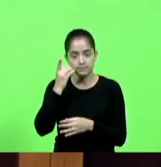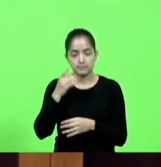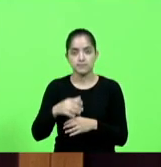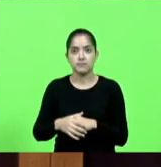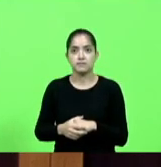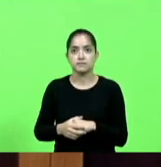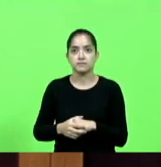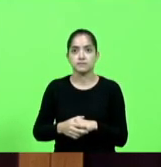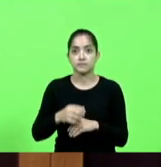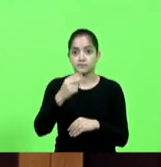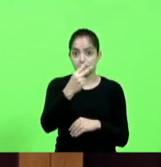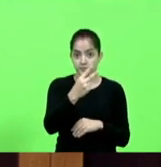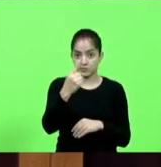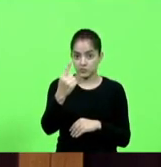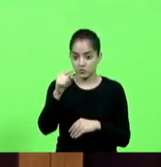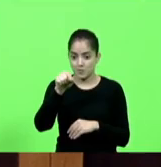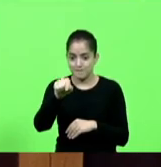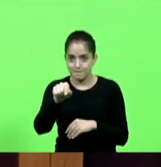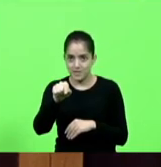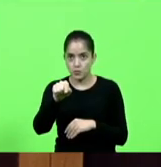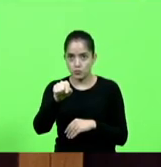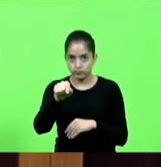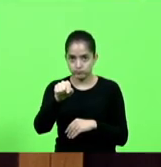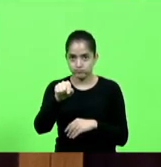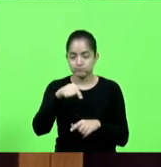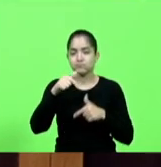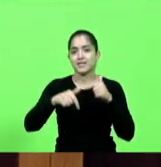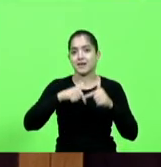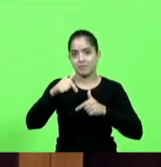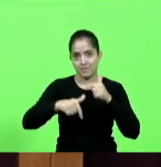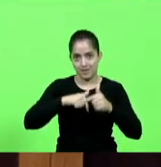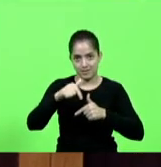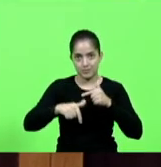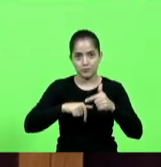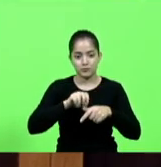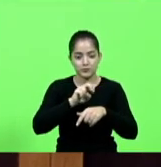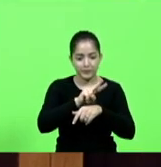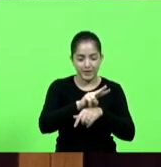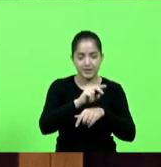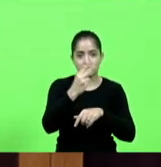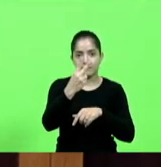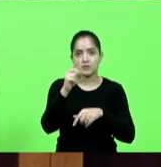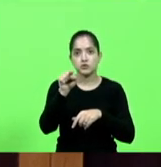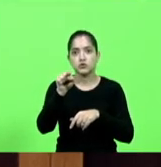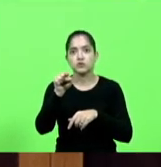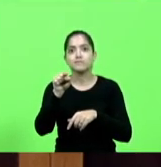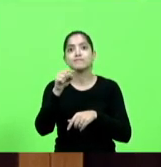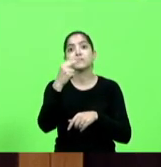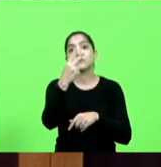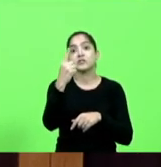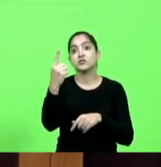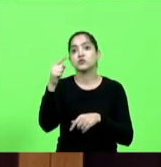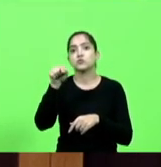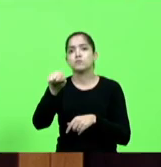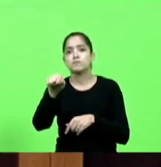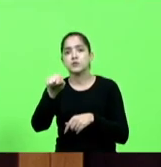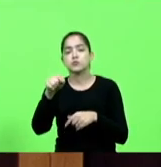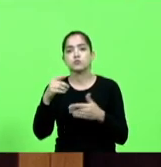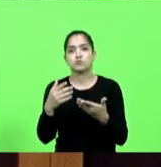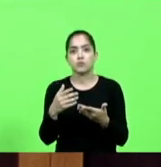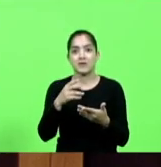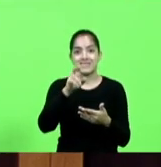21 mil empregos prestem atenção 21 mil empregos que significa 5